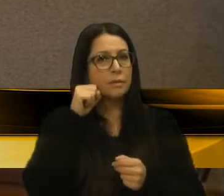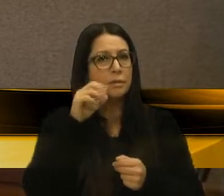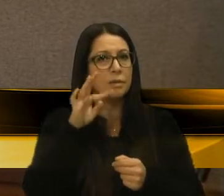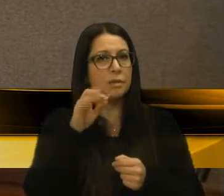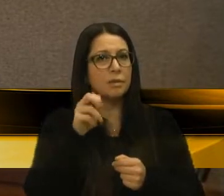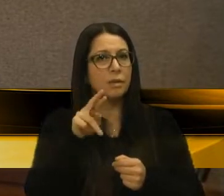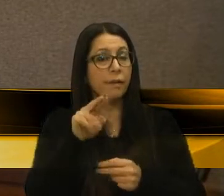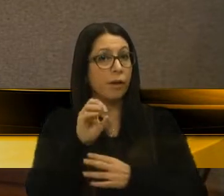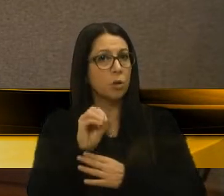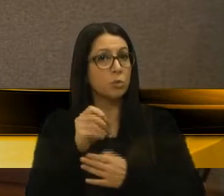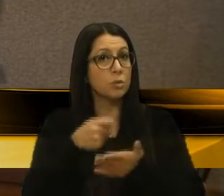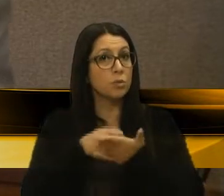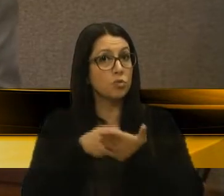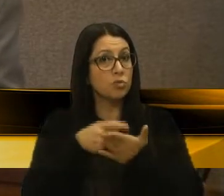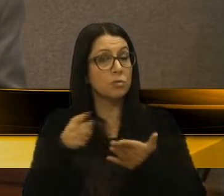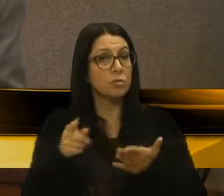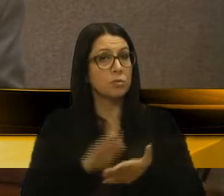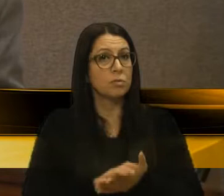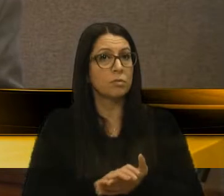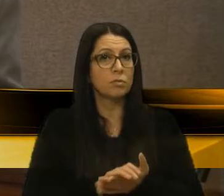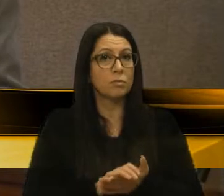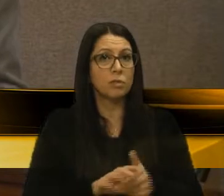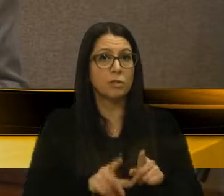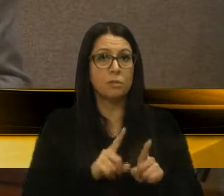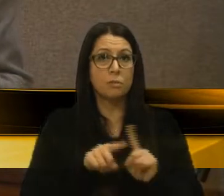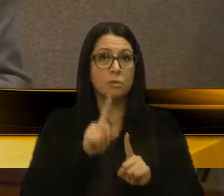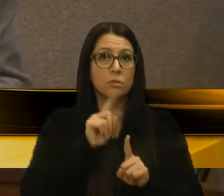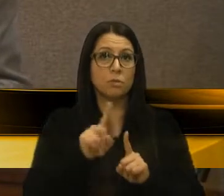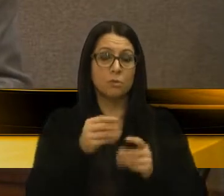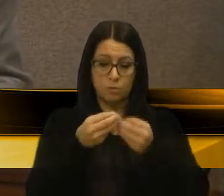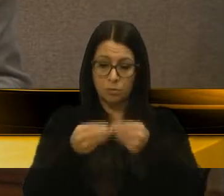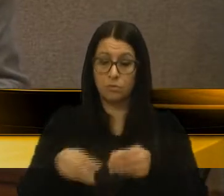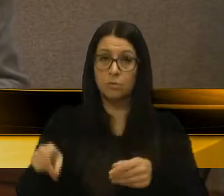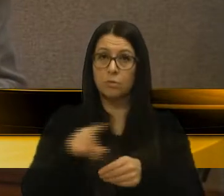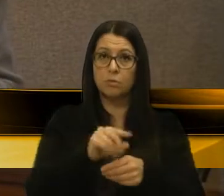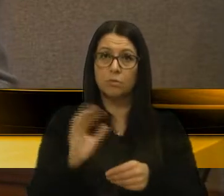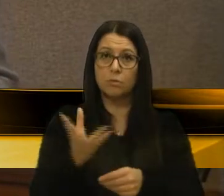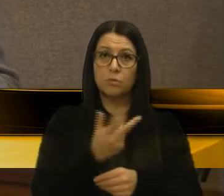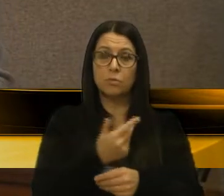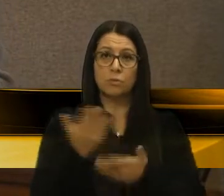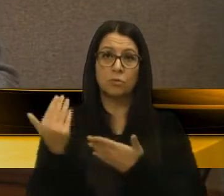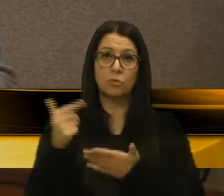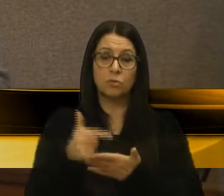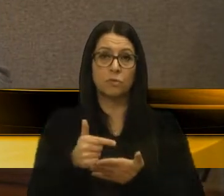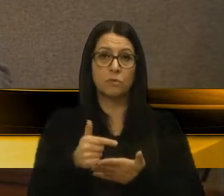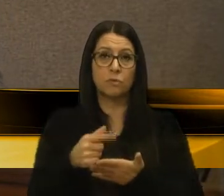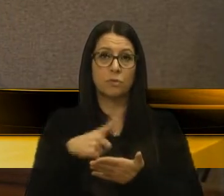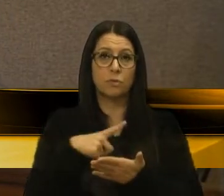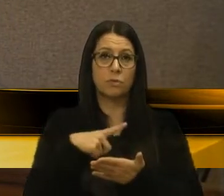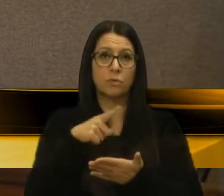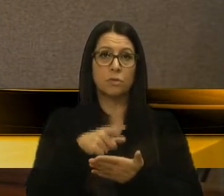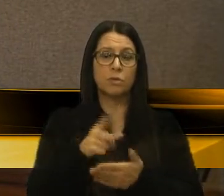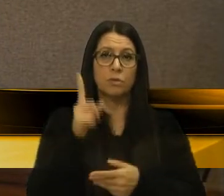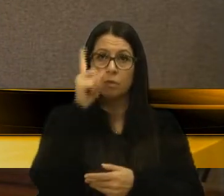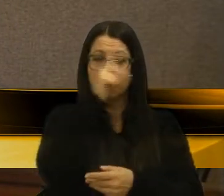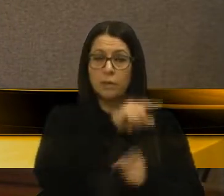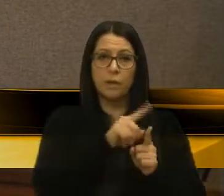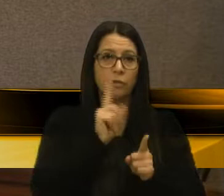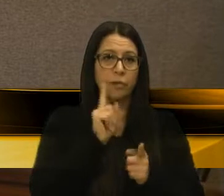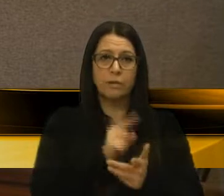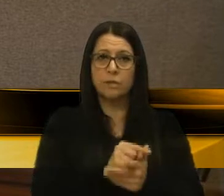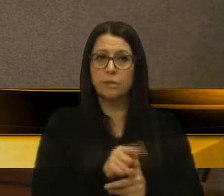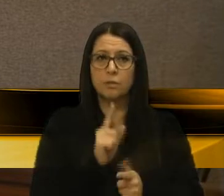Gerissat, insistindo tanto nisso aí, que vai prejudicar tanto os nossos jovens, que hoje já estão com dificuldade para bancar os